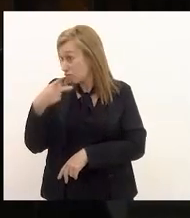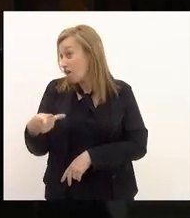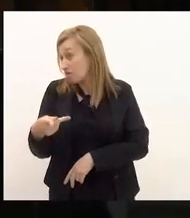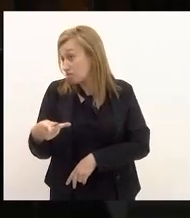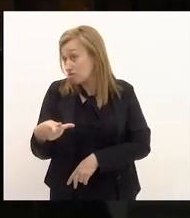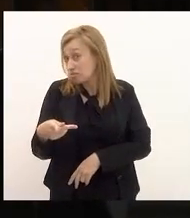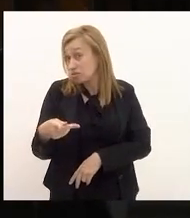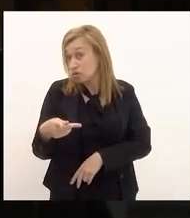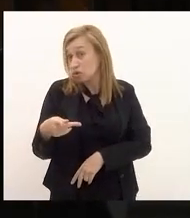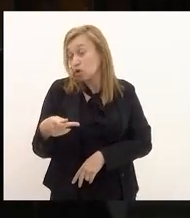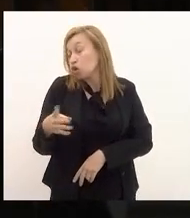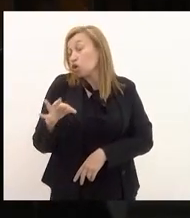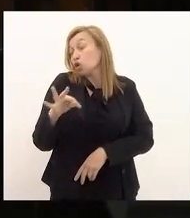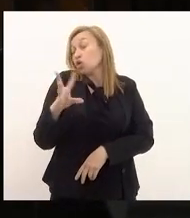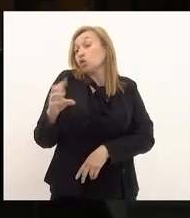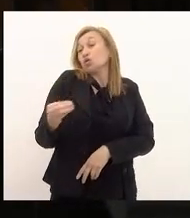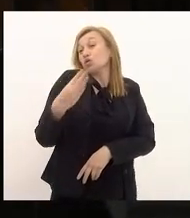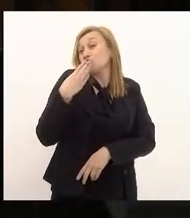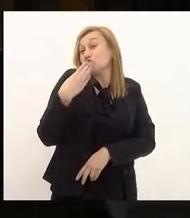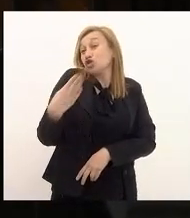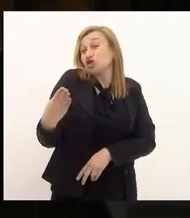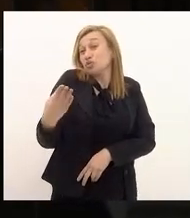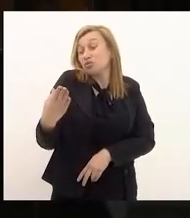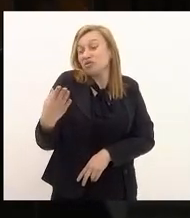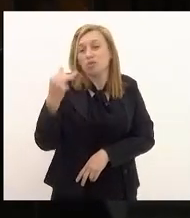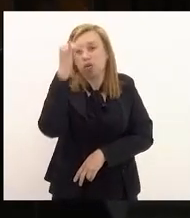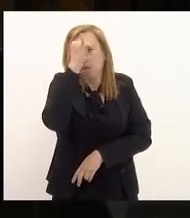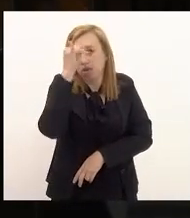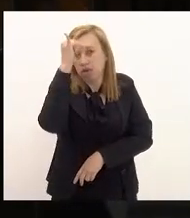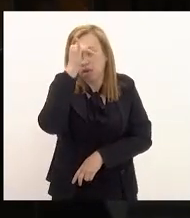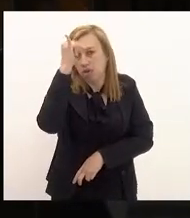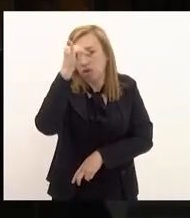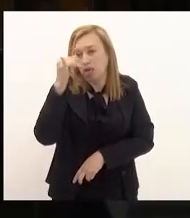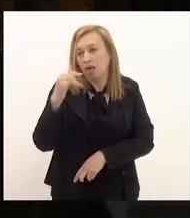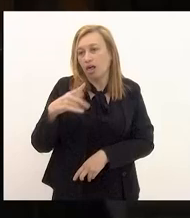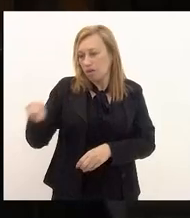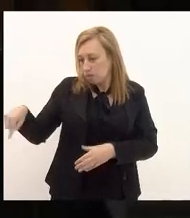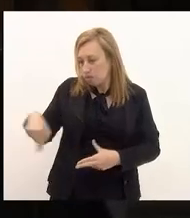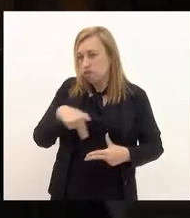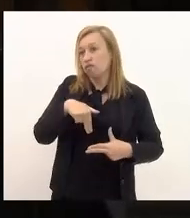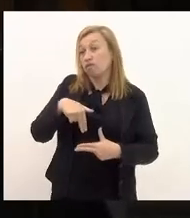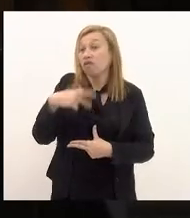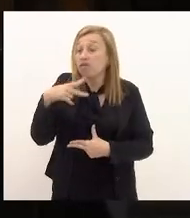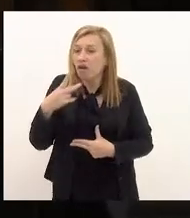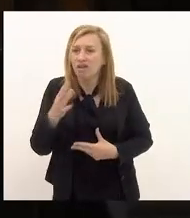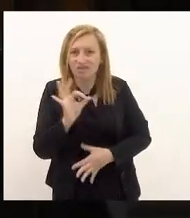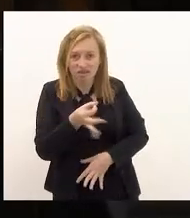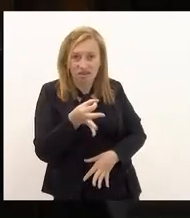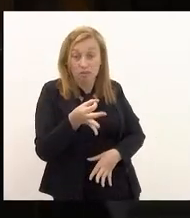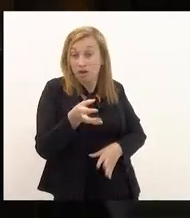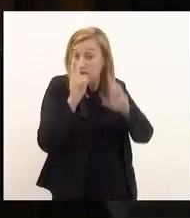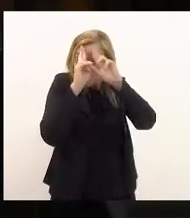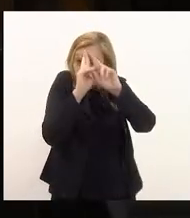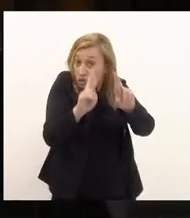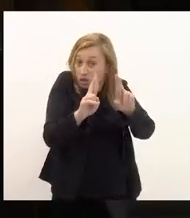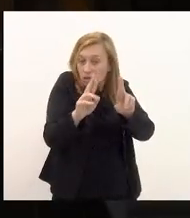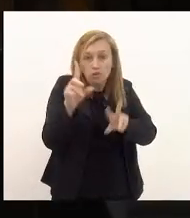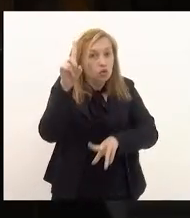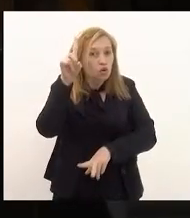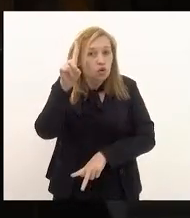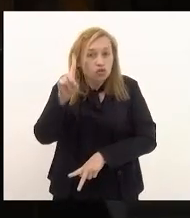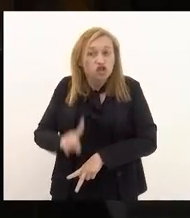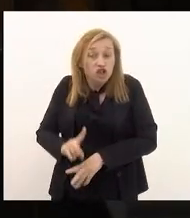todo tipo de bobagem que a senhora vem à tribuna falar obviamente respeitando o direito de qualquer